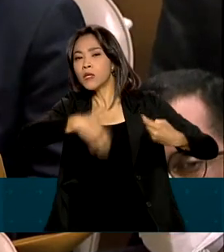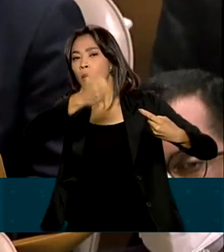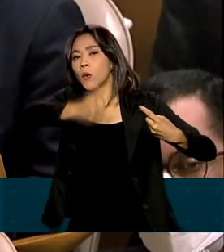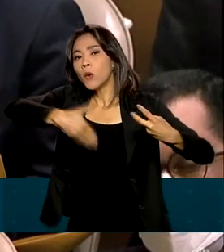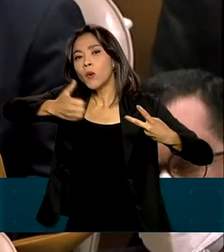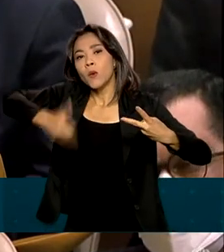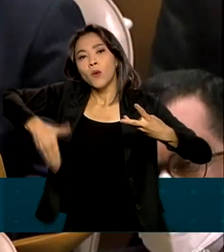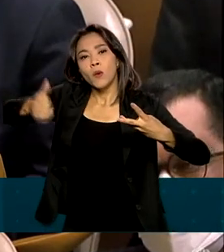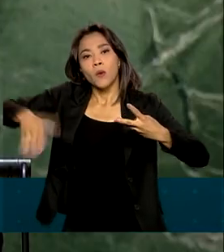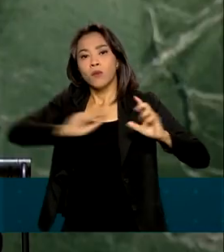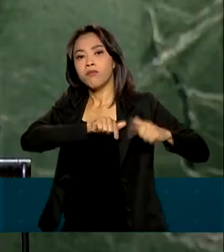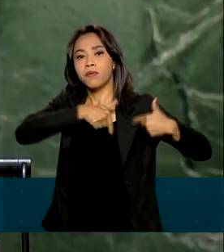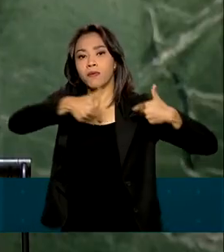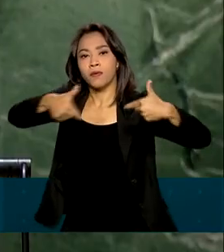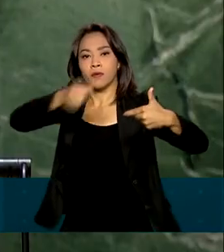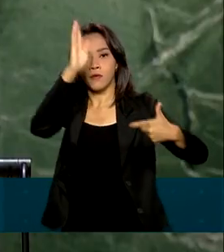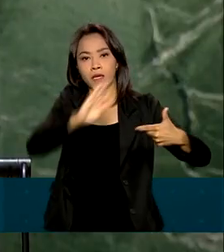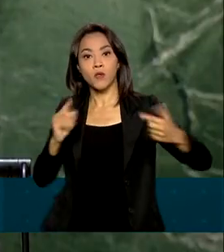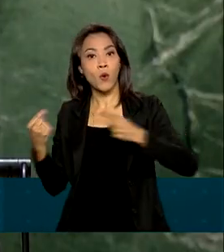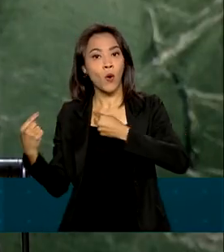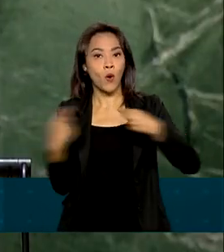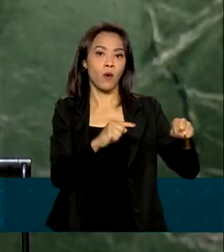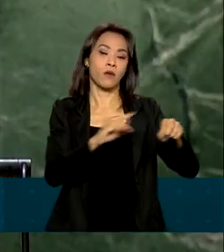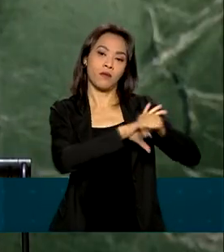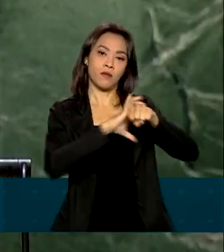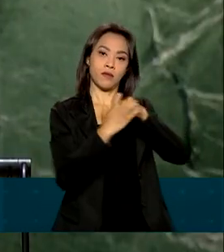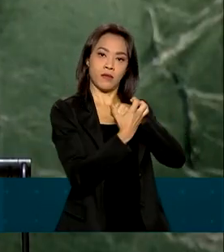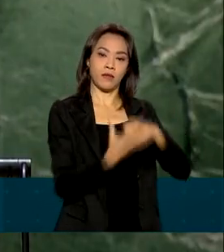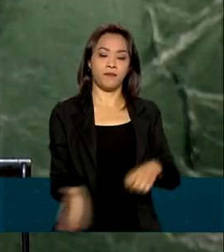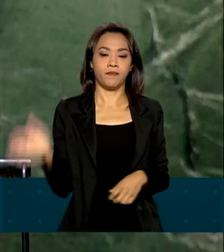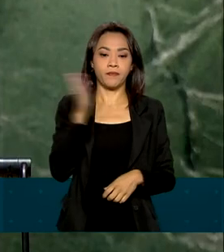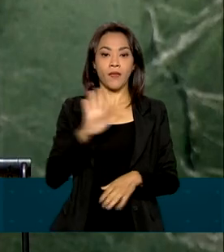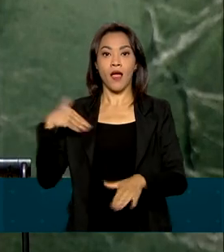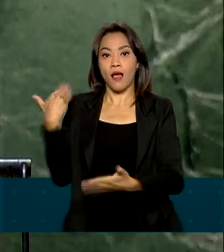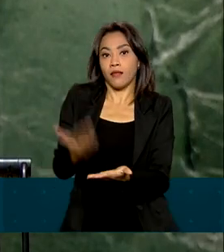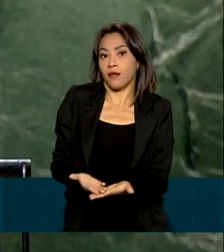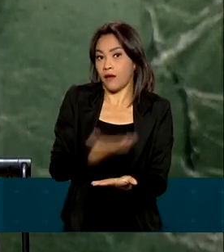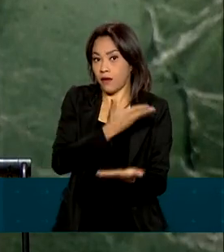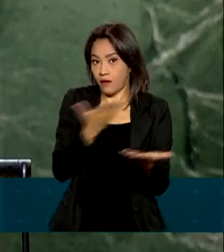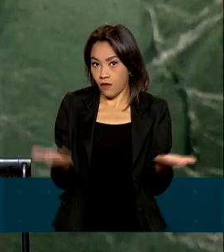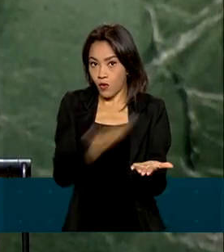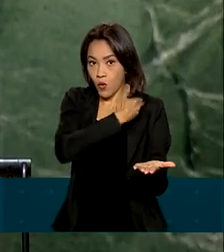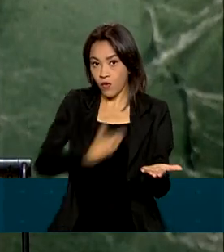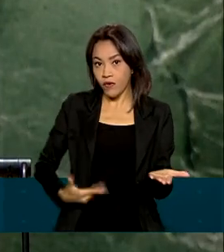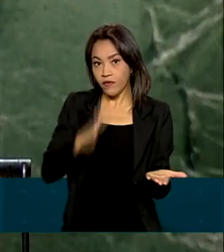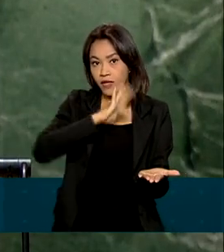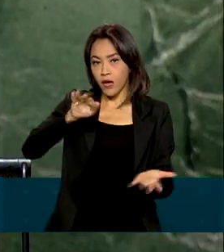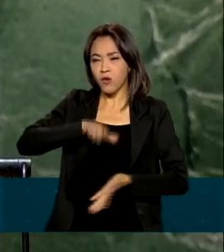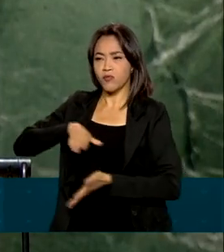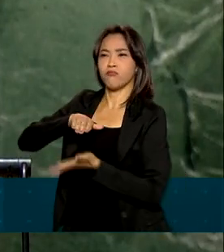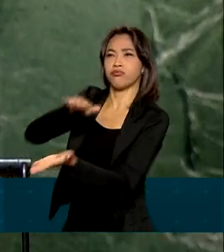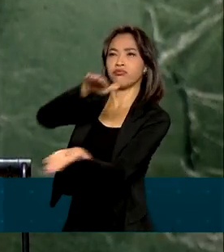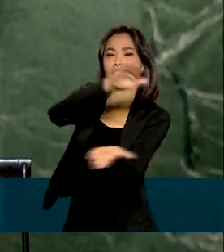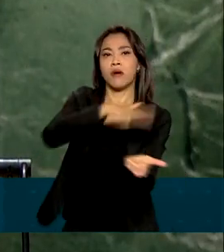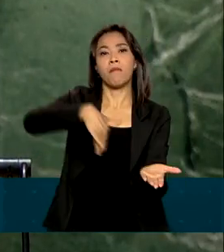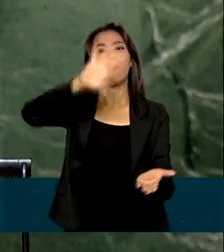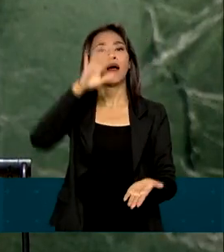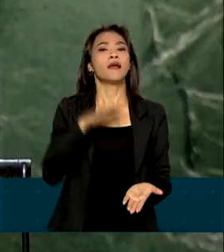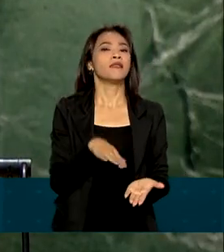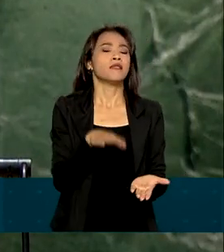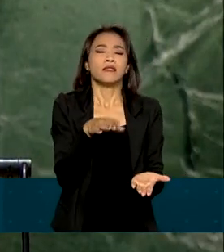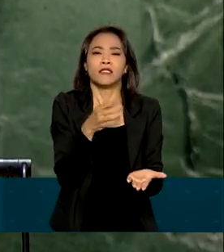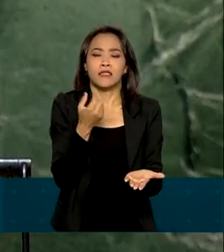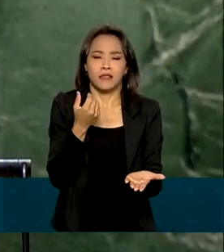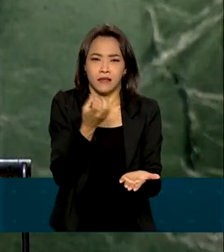contra a pandemia. Até o momento, governo federal distribuiu mais de 260 milhões de doses de